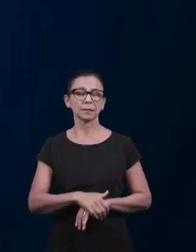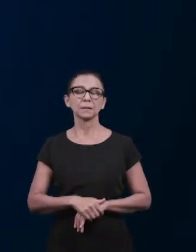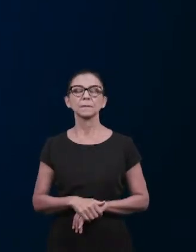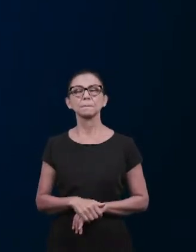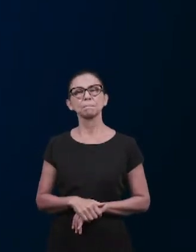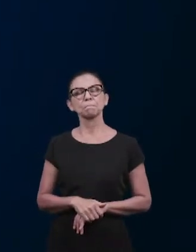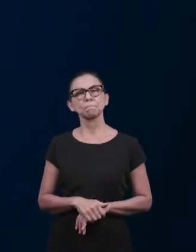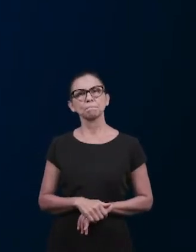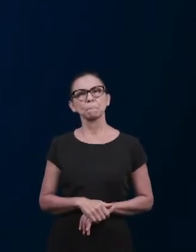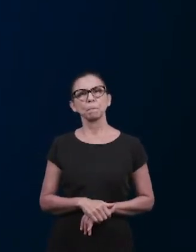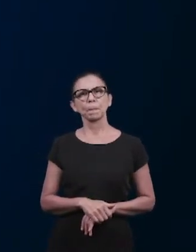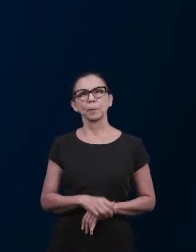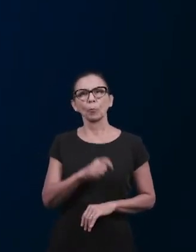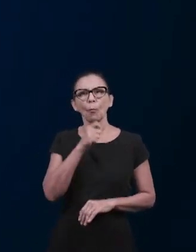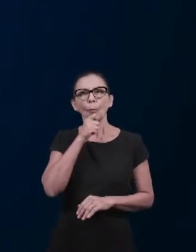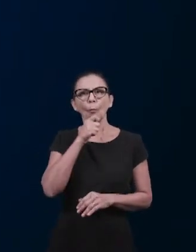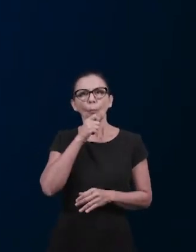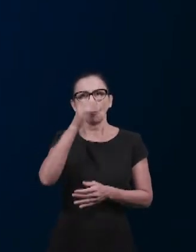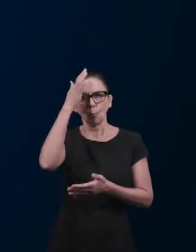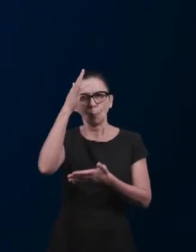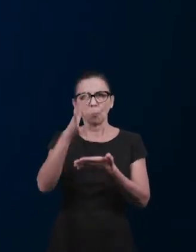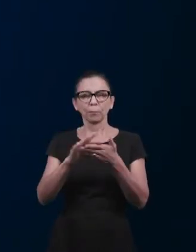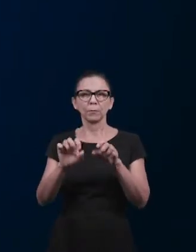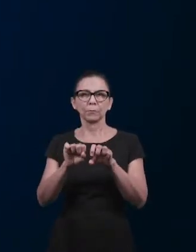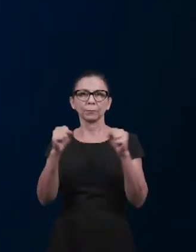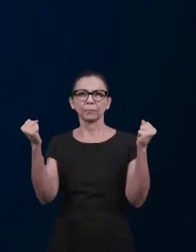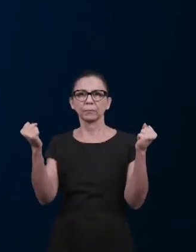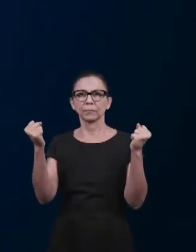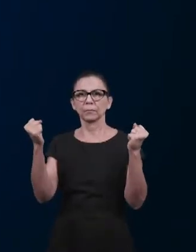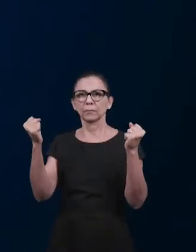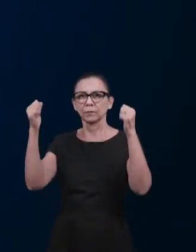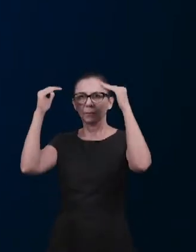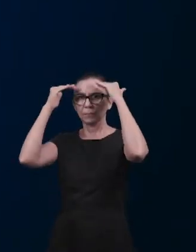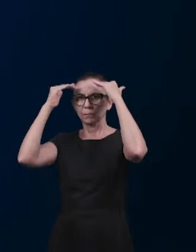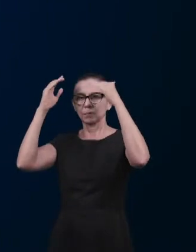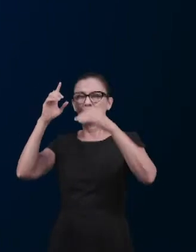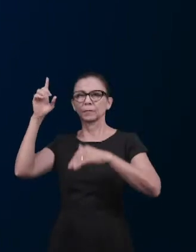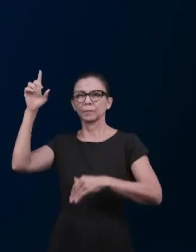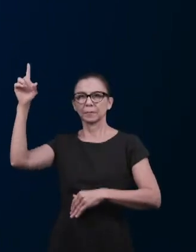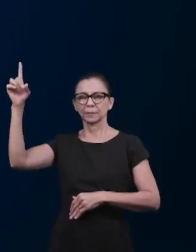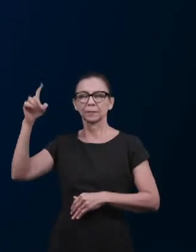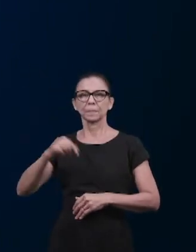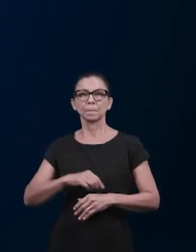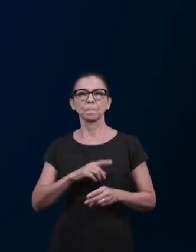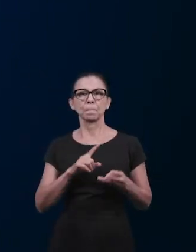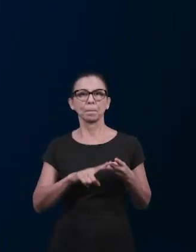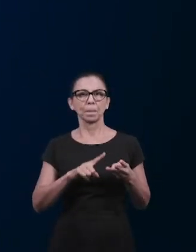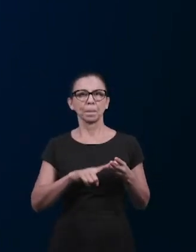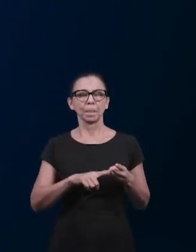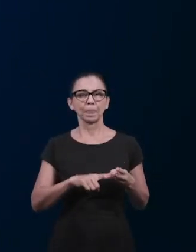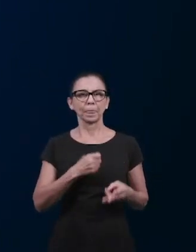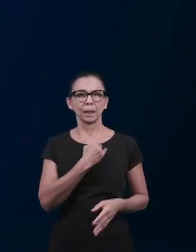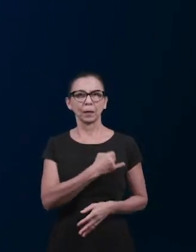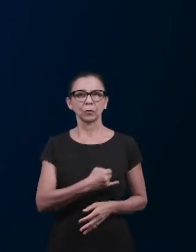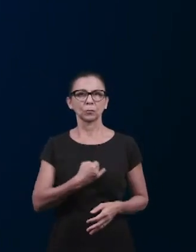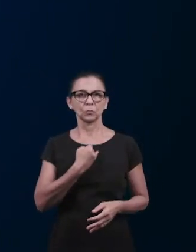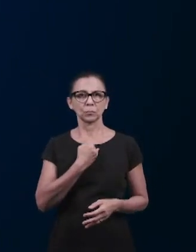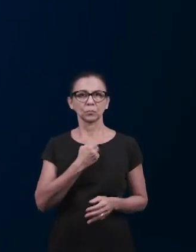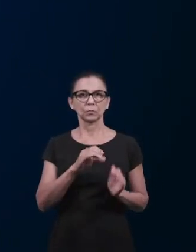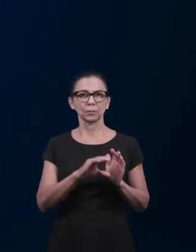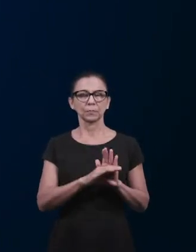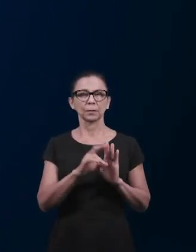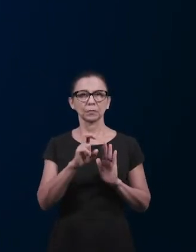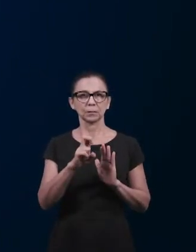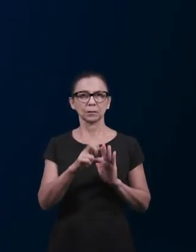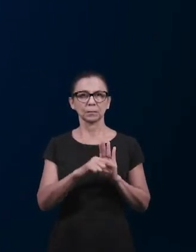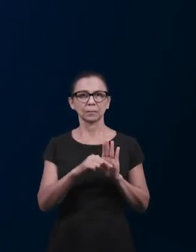a palavra diz que sem fé é impossível agradar a Deus. E também na carta, primeira carta de João, capítulo 5, versículo